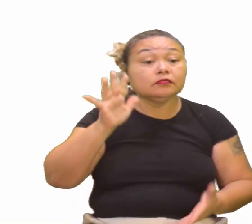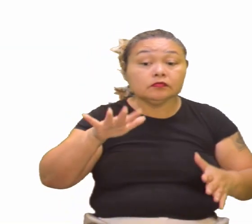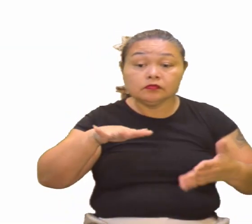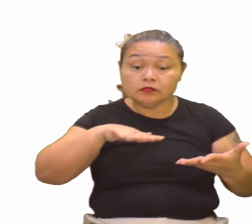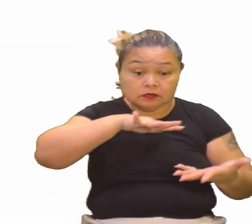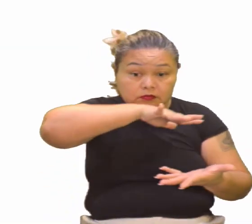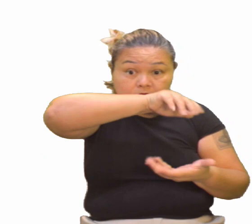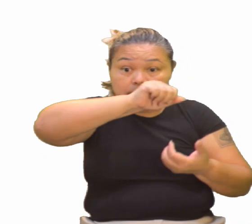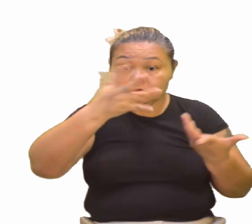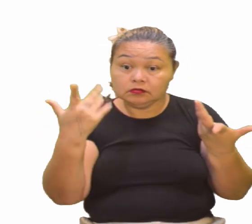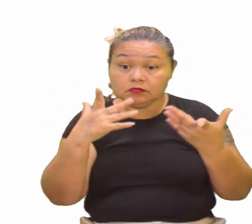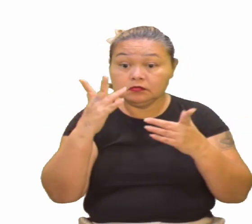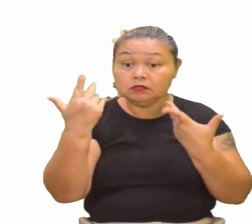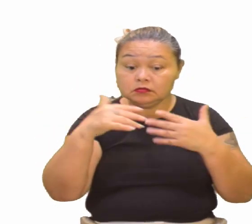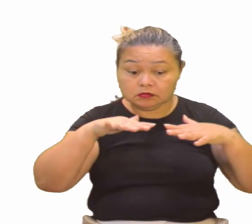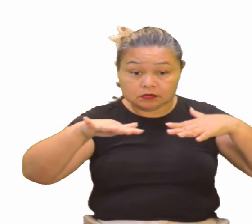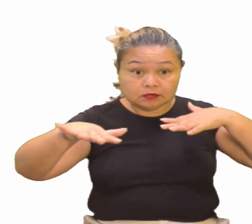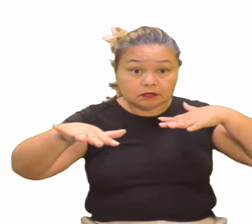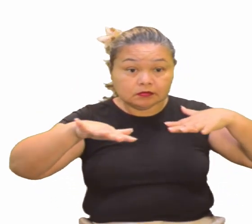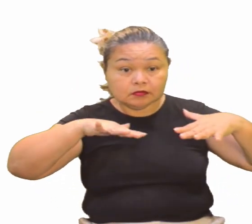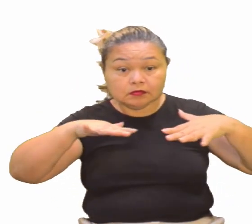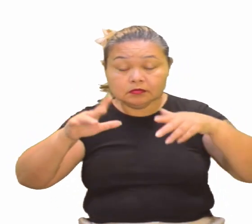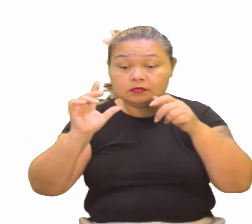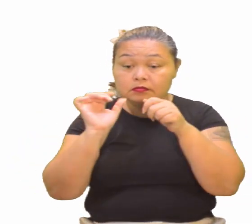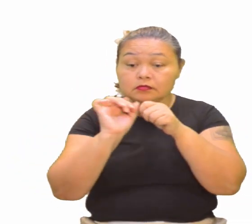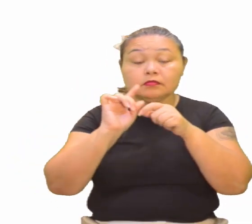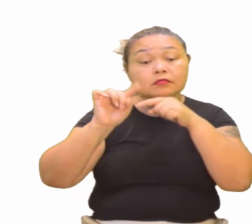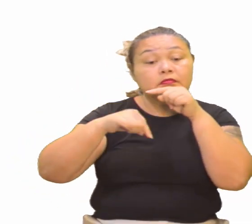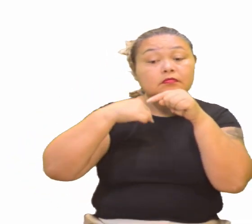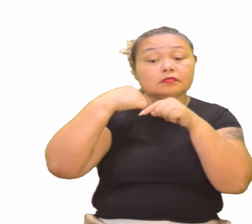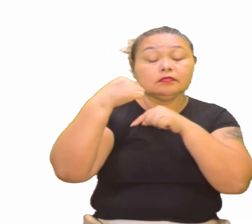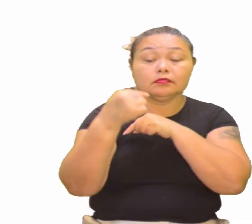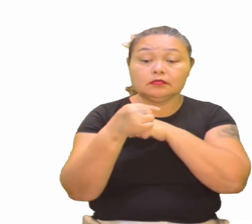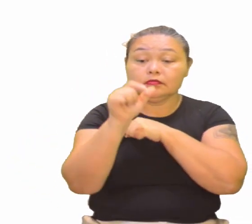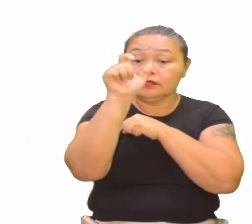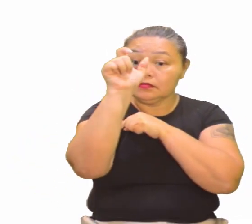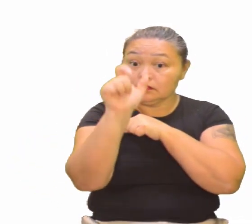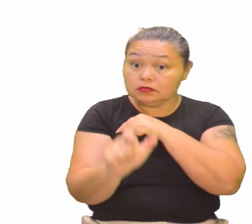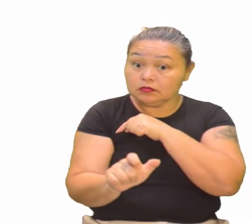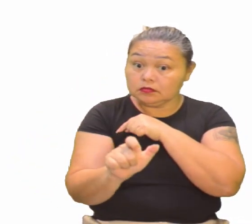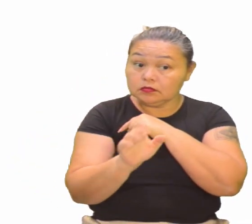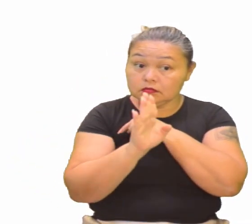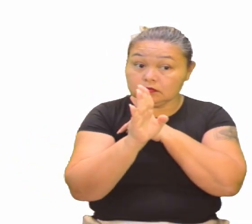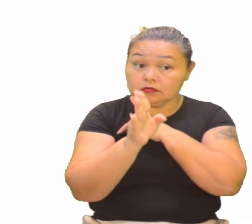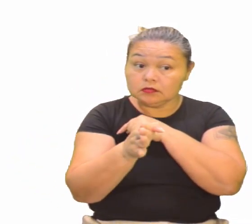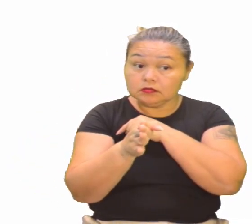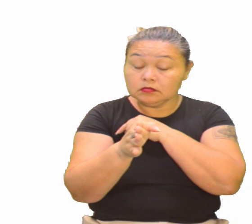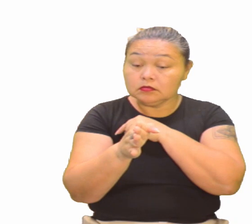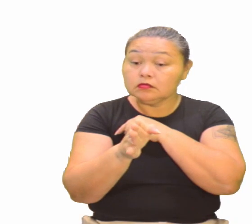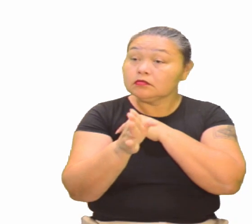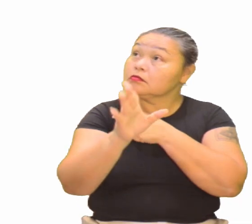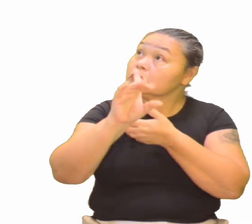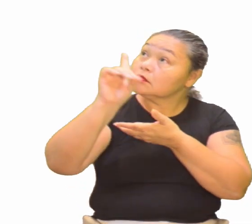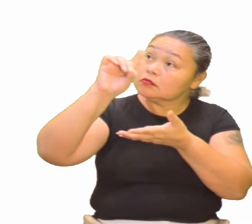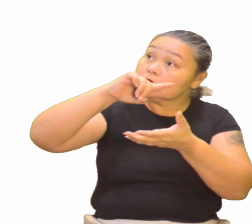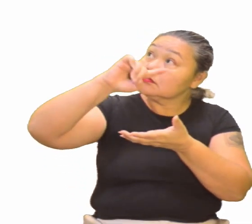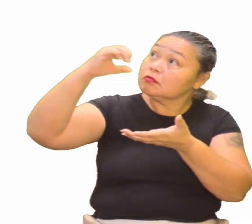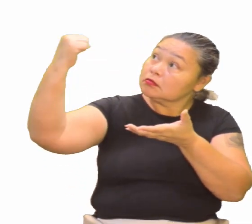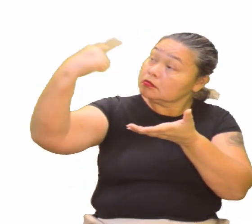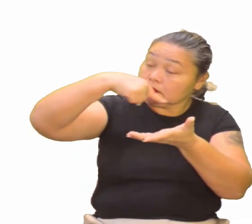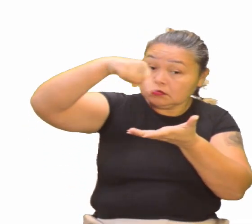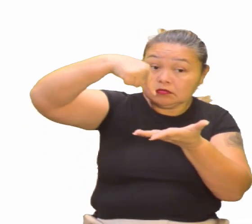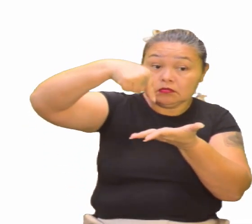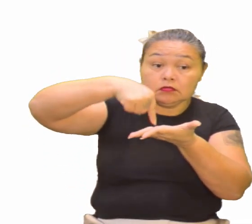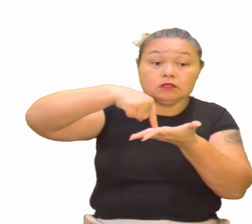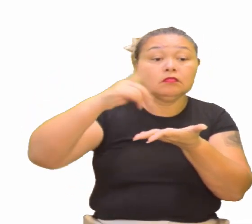Universo dinâmico, antropocêntrico, heliocentrismo, universo infinito. Então, está aqui. Gente, o universo